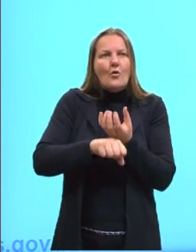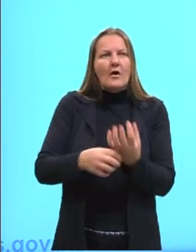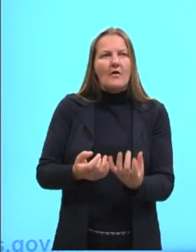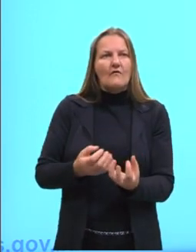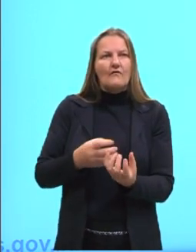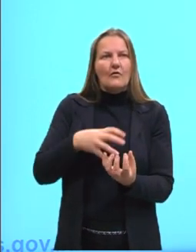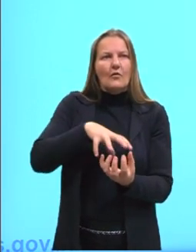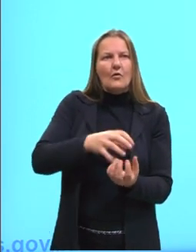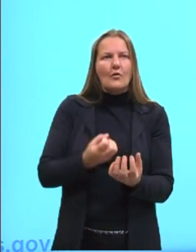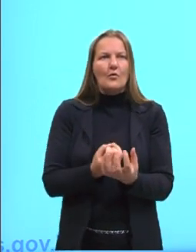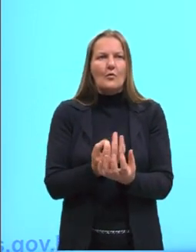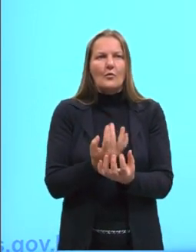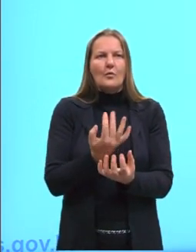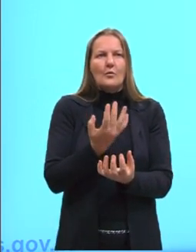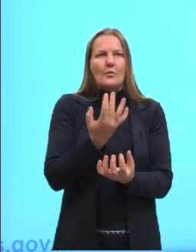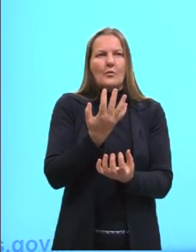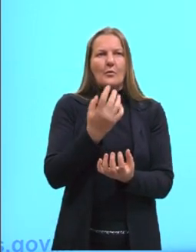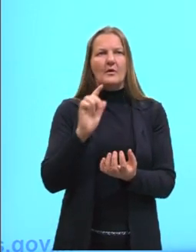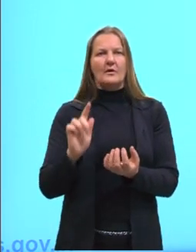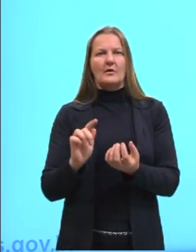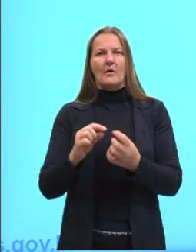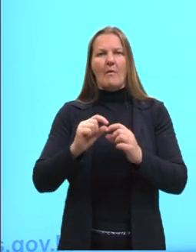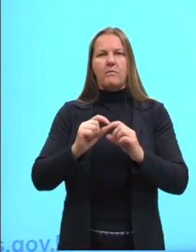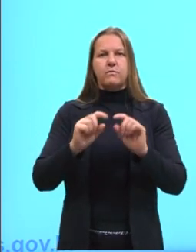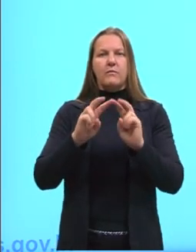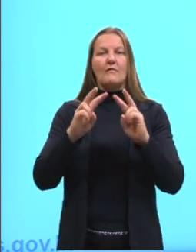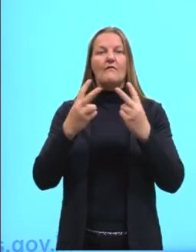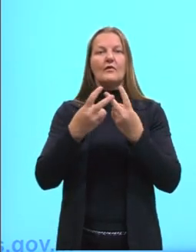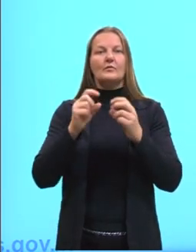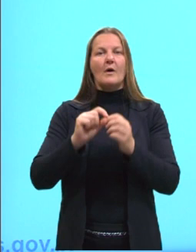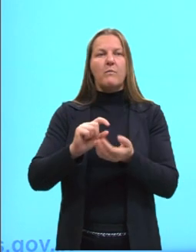Depois de um certo tempo, ele já está começando a aumentar o volume dele.